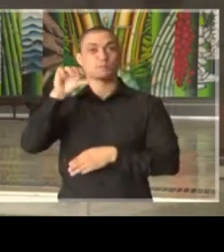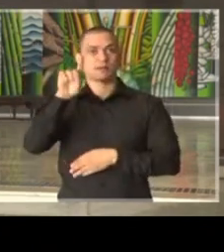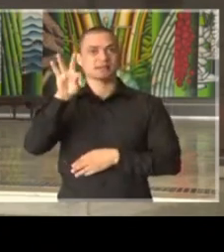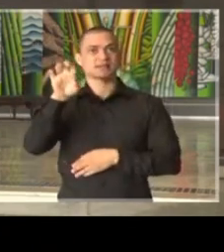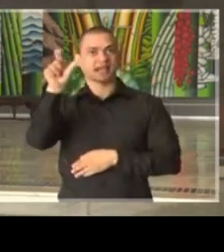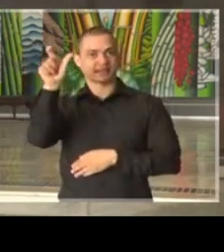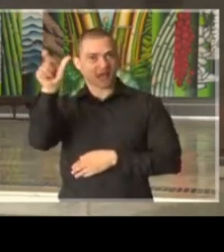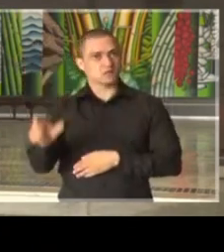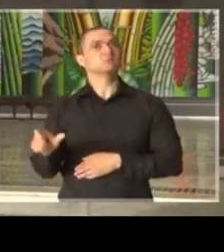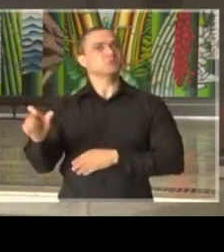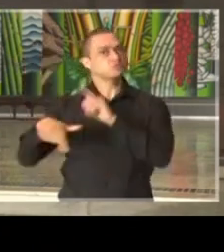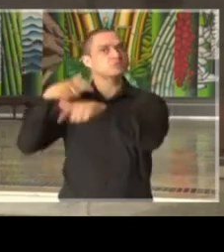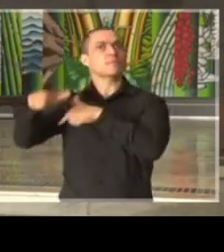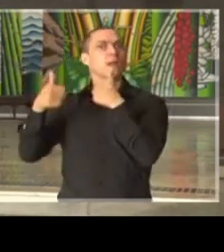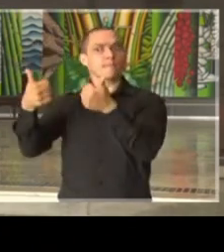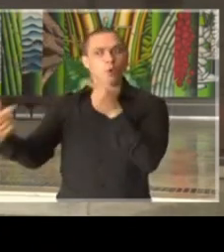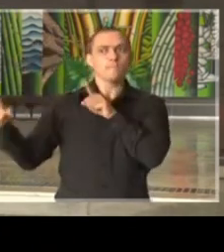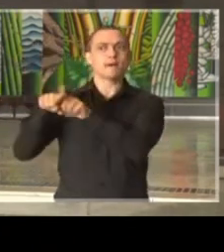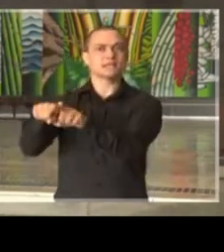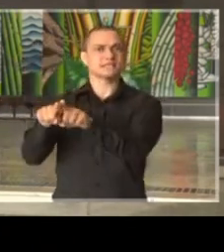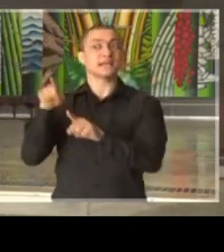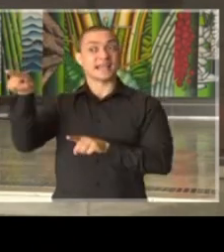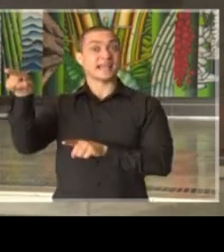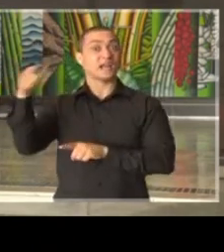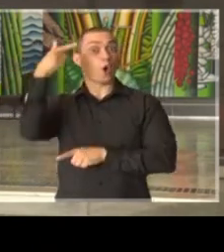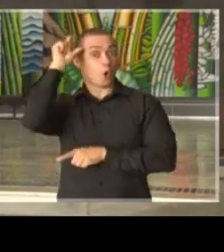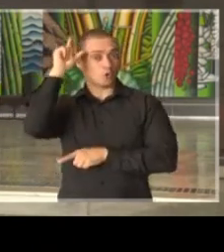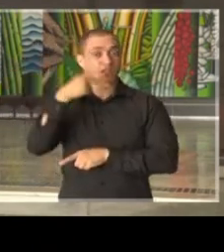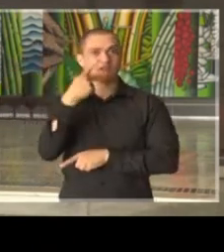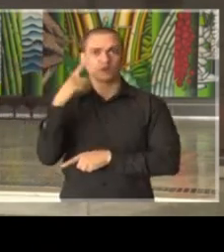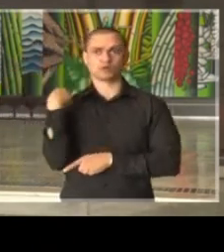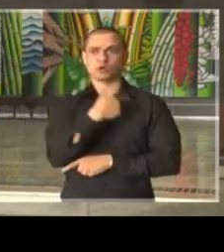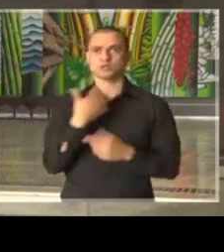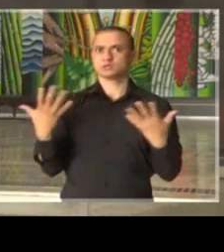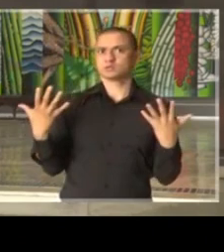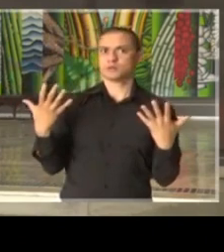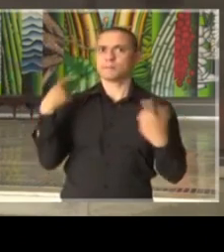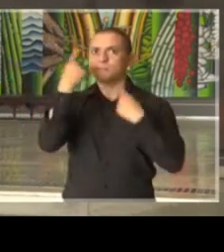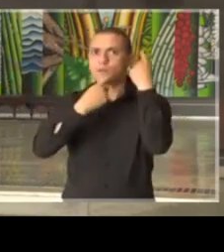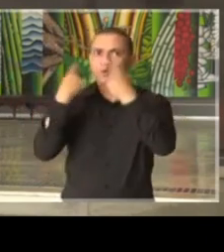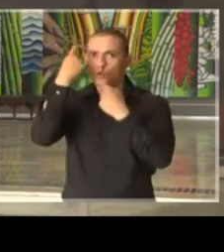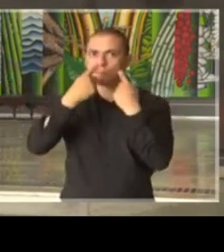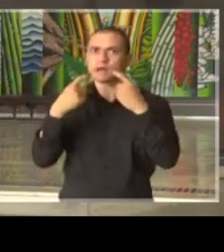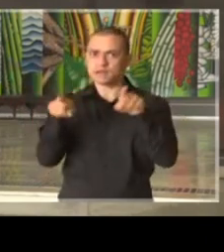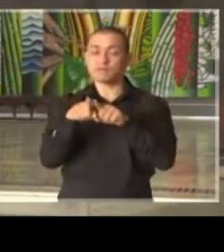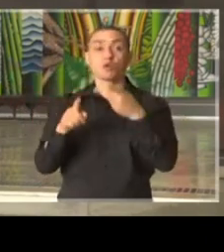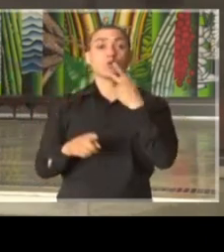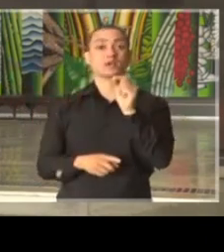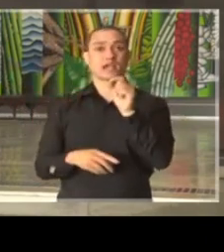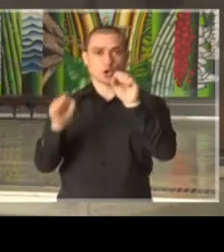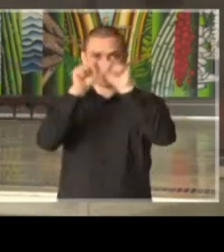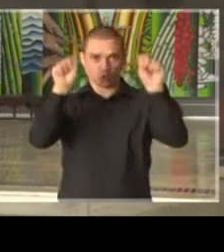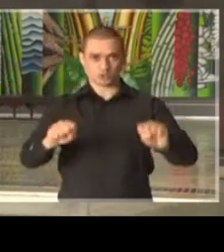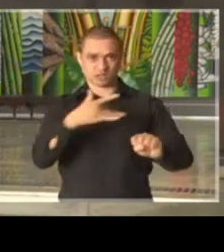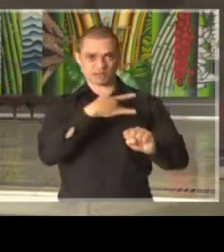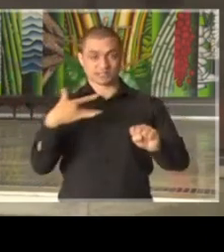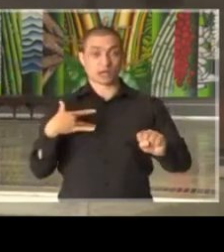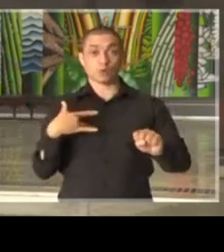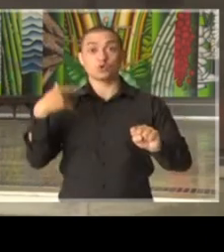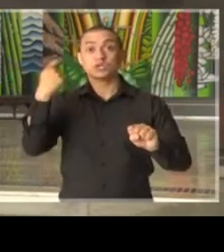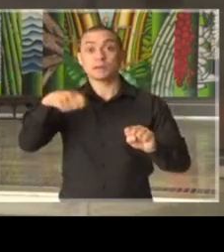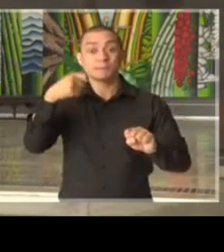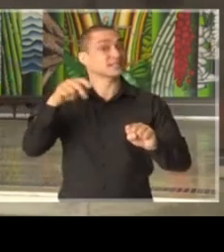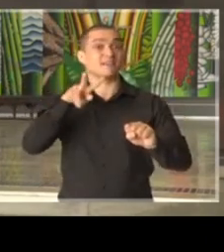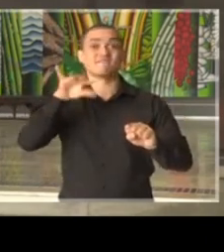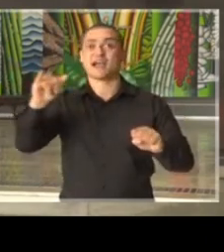trabalhado muito preocupada, fez uma declaração ontem que nos deixou todos muito preocupados, acredito, dizendo que o sistema de saúde deve entrar em